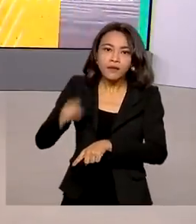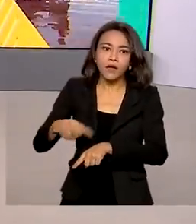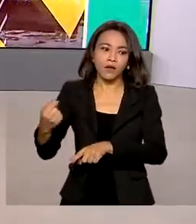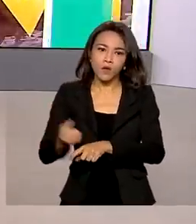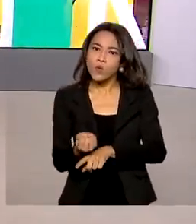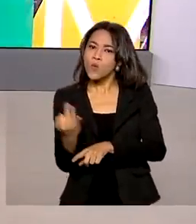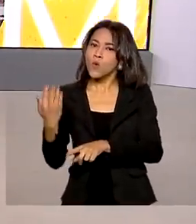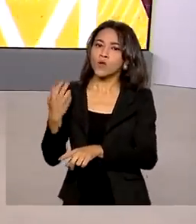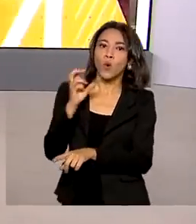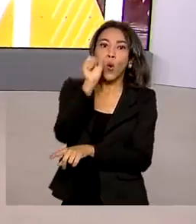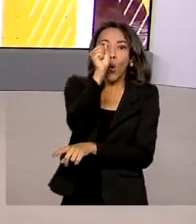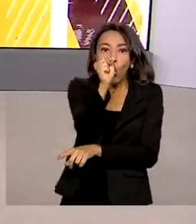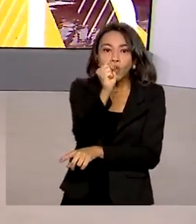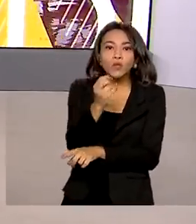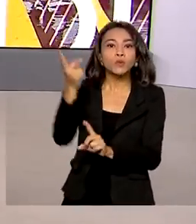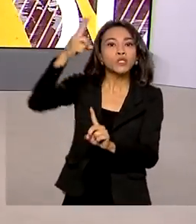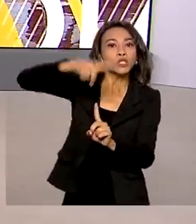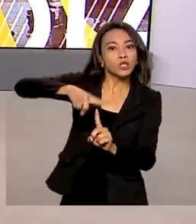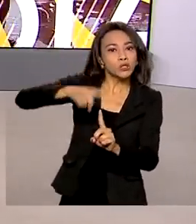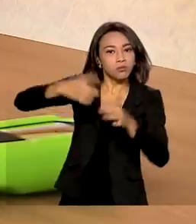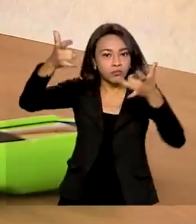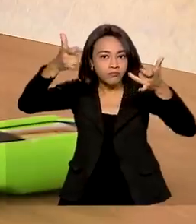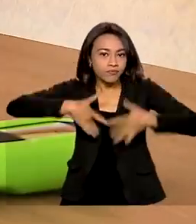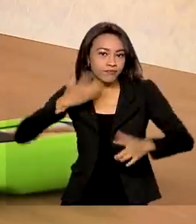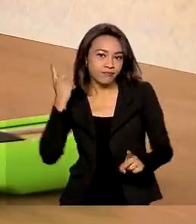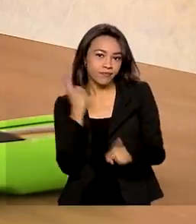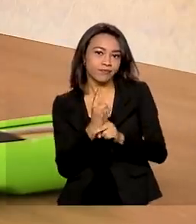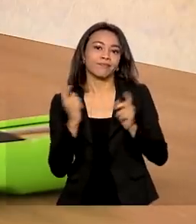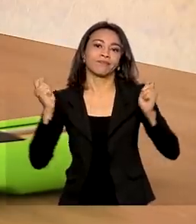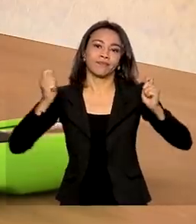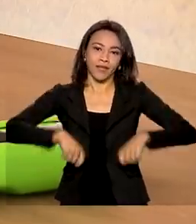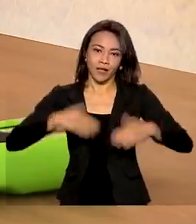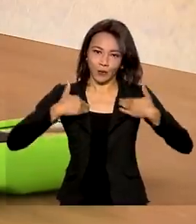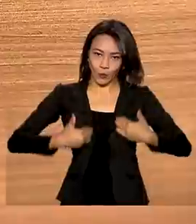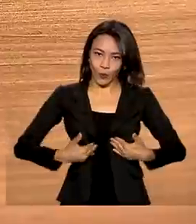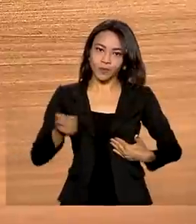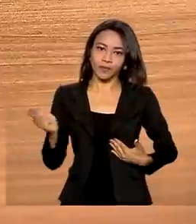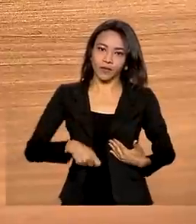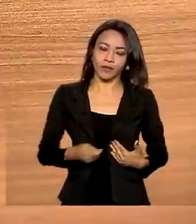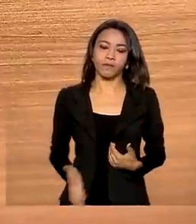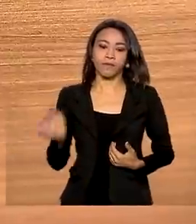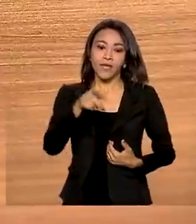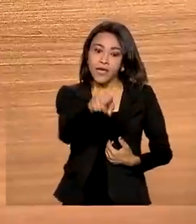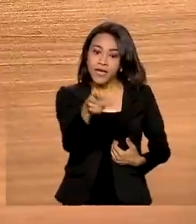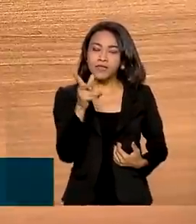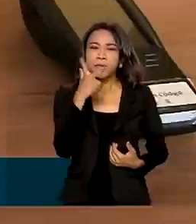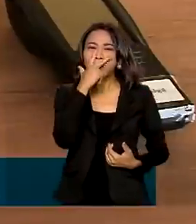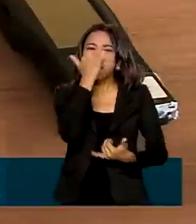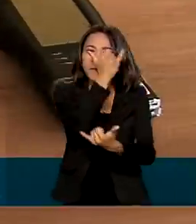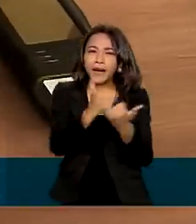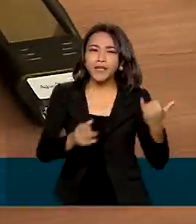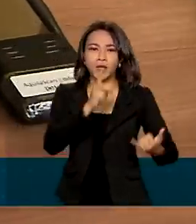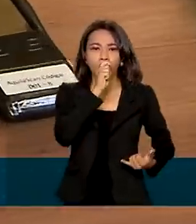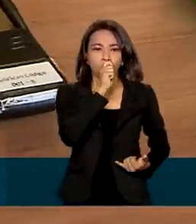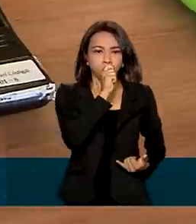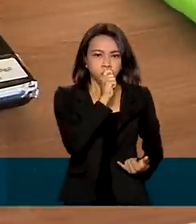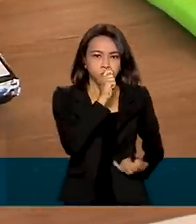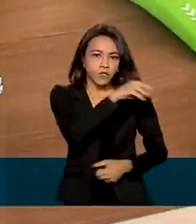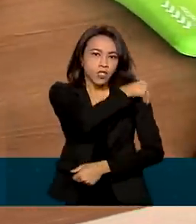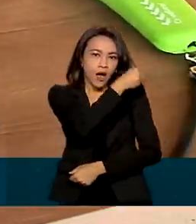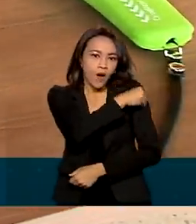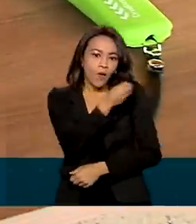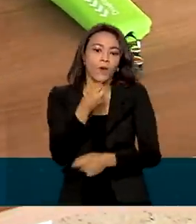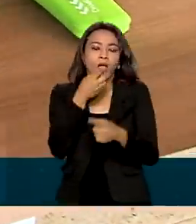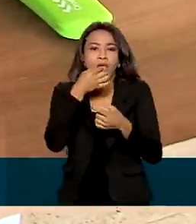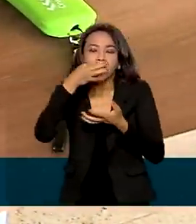oito tipos de entorpecente no organismo. O novo aparelho, semelhante ao bafômetro, analisa a saliva